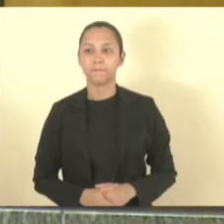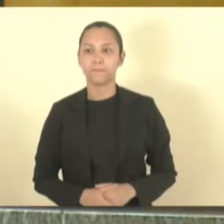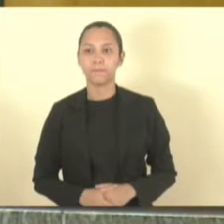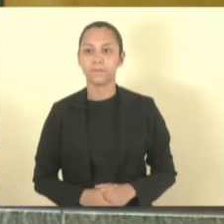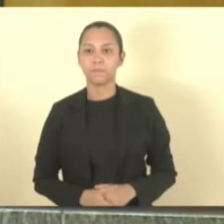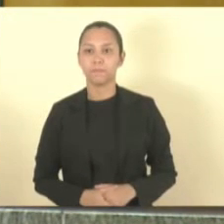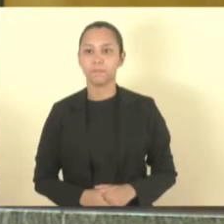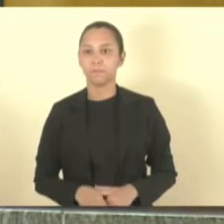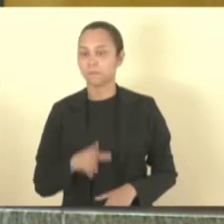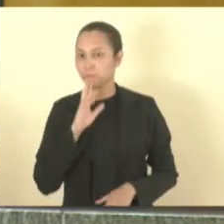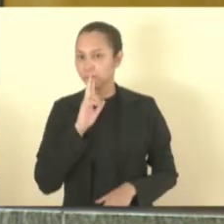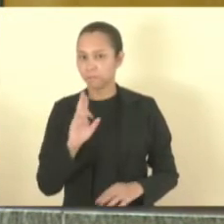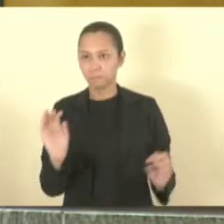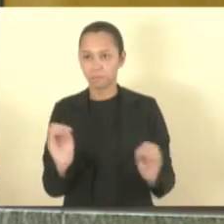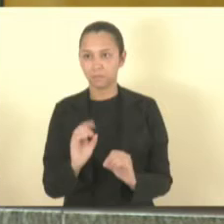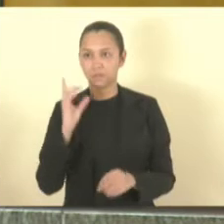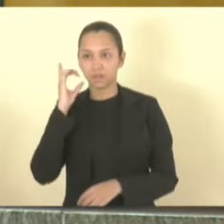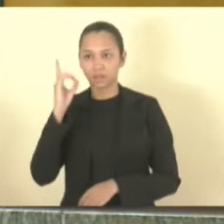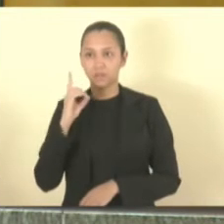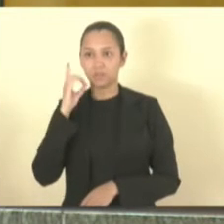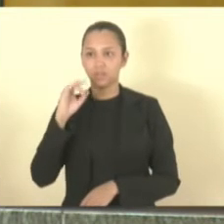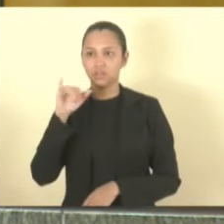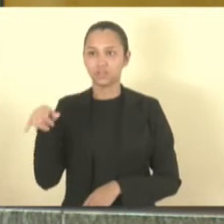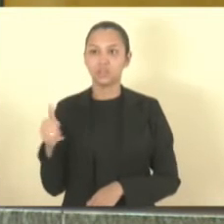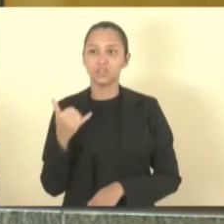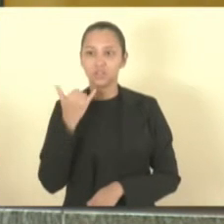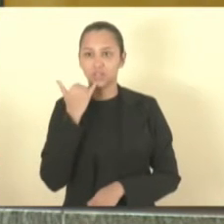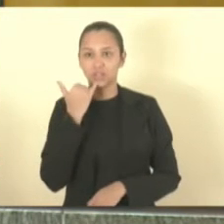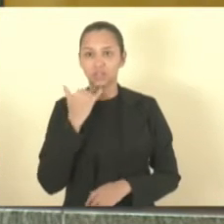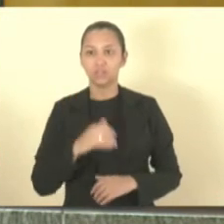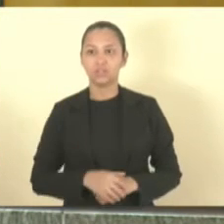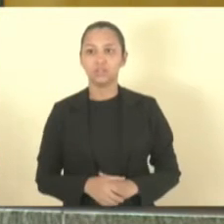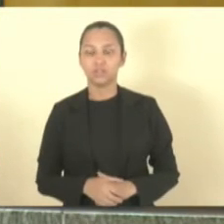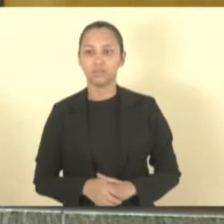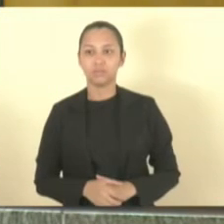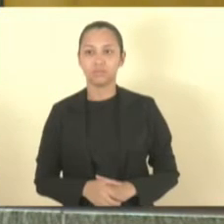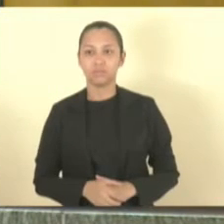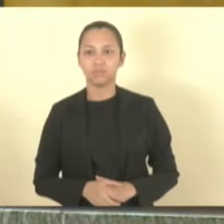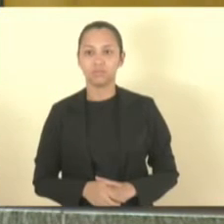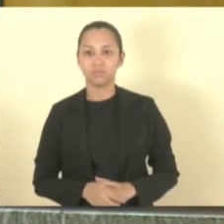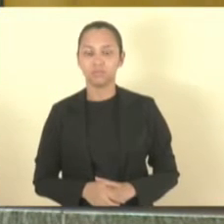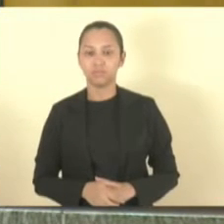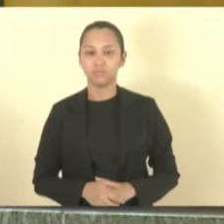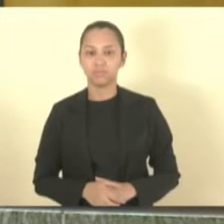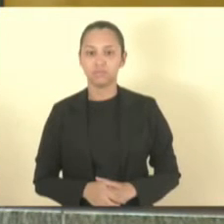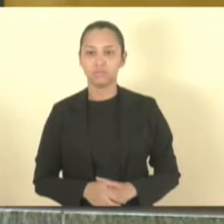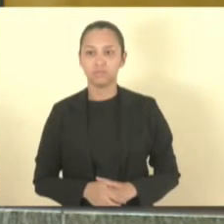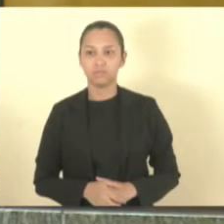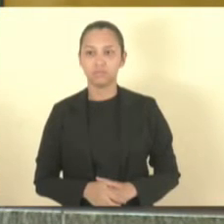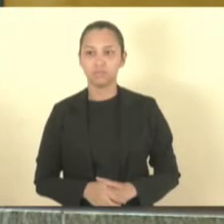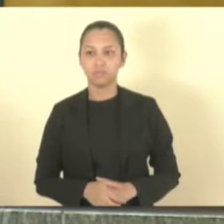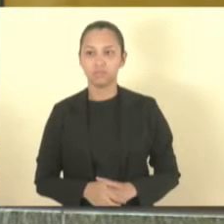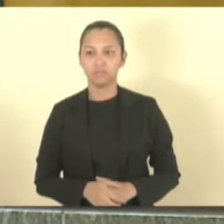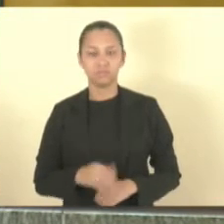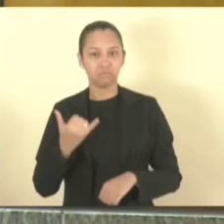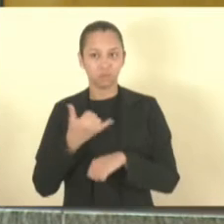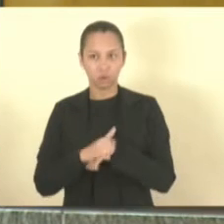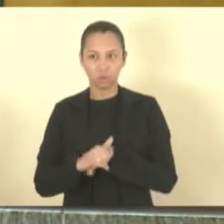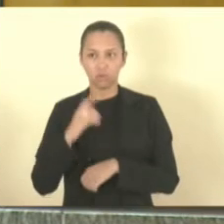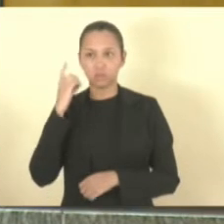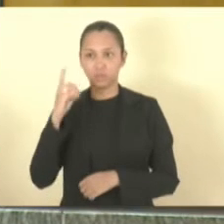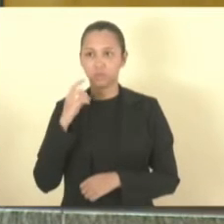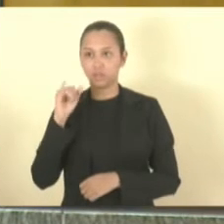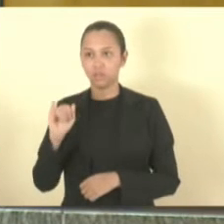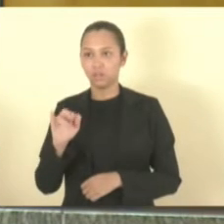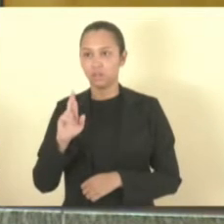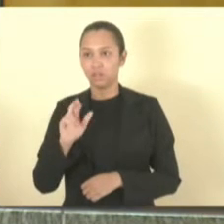Deputado João Cosser não respondendo. Com a palavra a deputada Janete de Sá. Deputada Janete de Sá está ausente. Com a palavra a